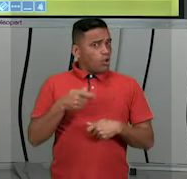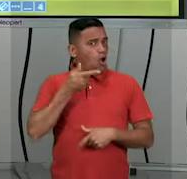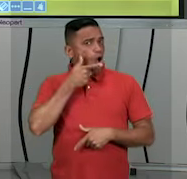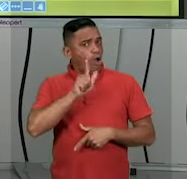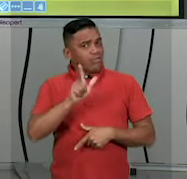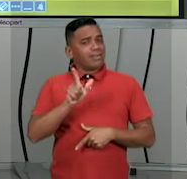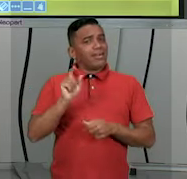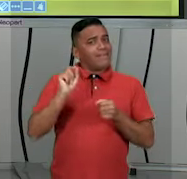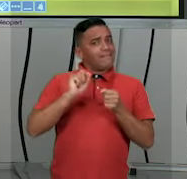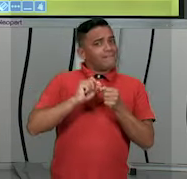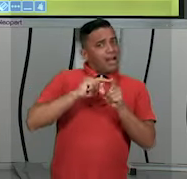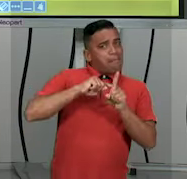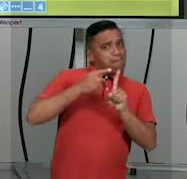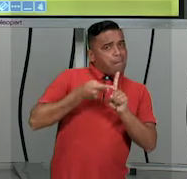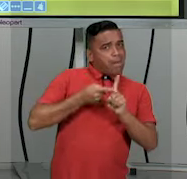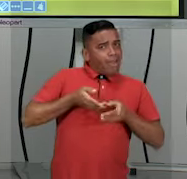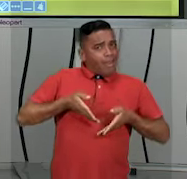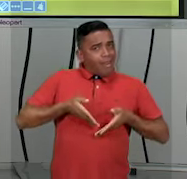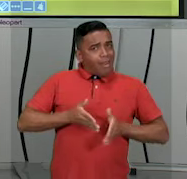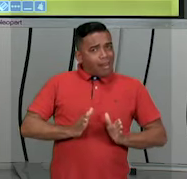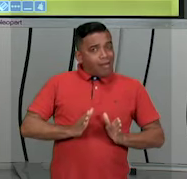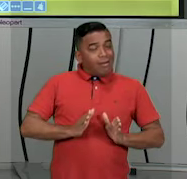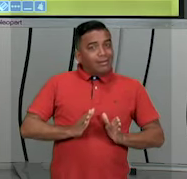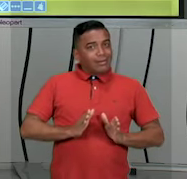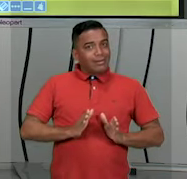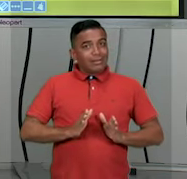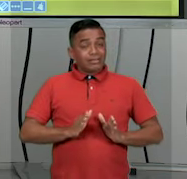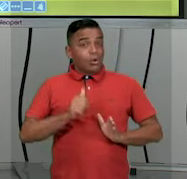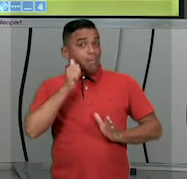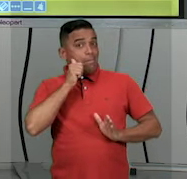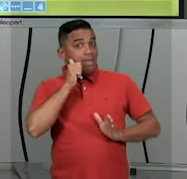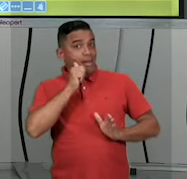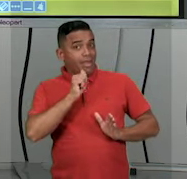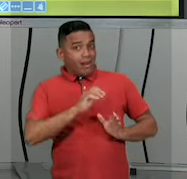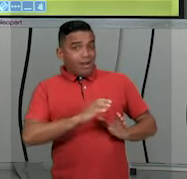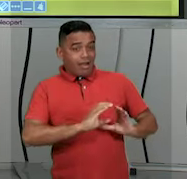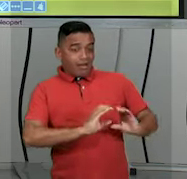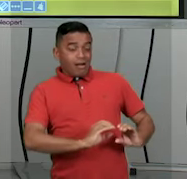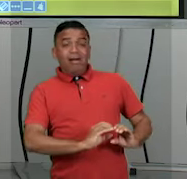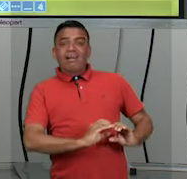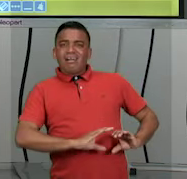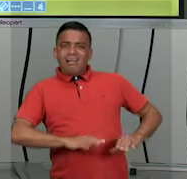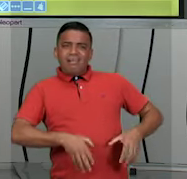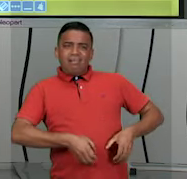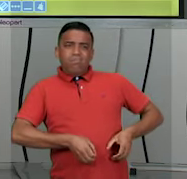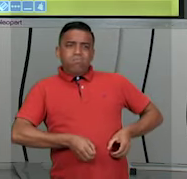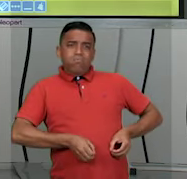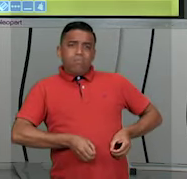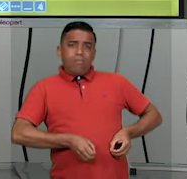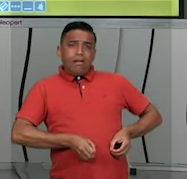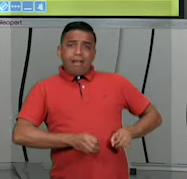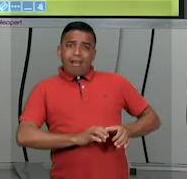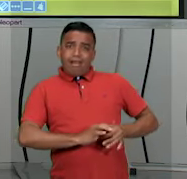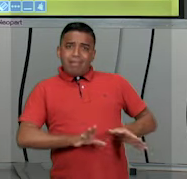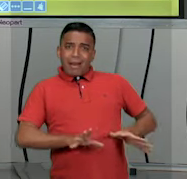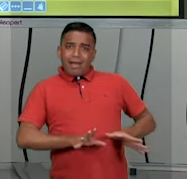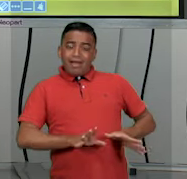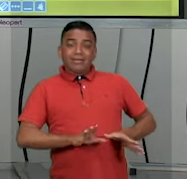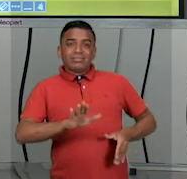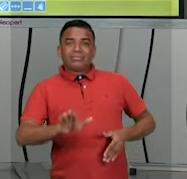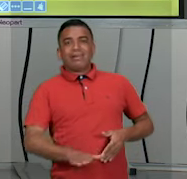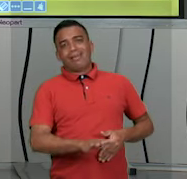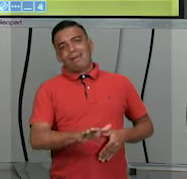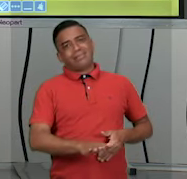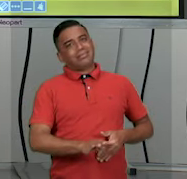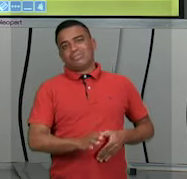maduros, né? Os gametas ainda não são liberados. Então, o corpo infantil ainda